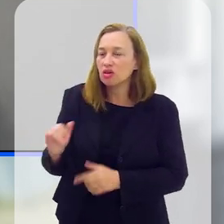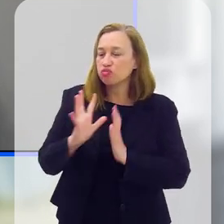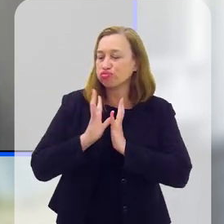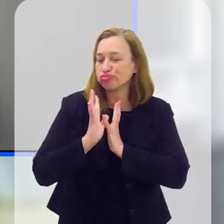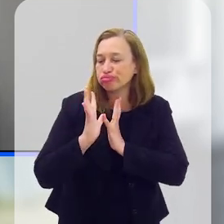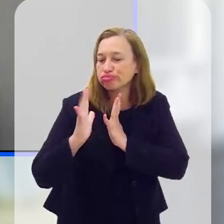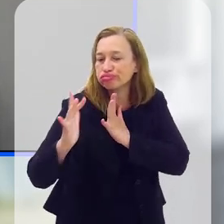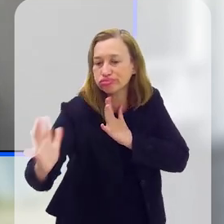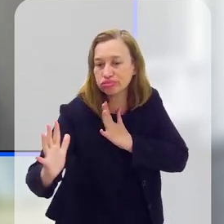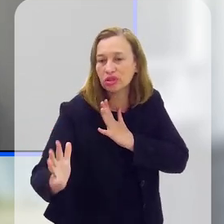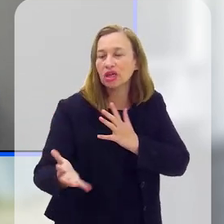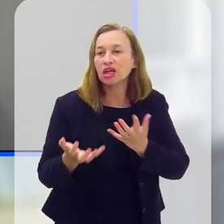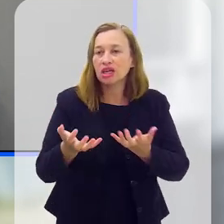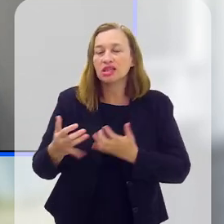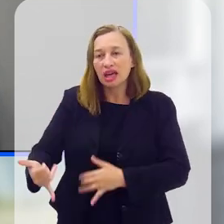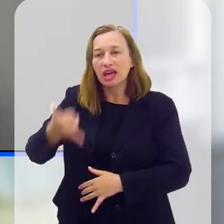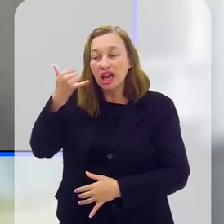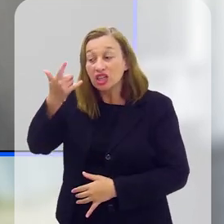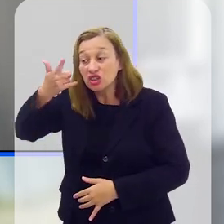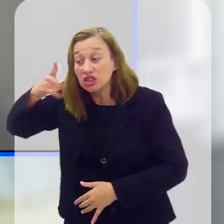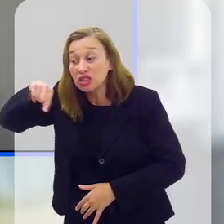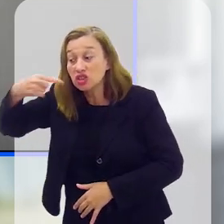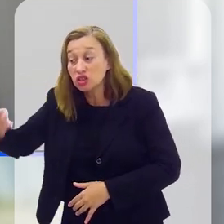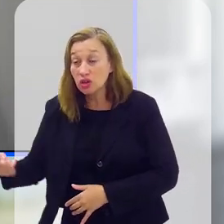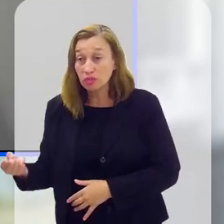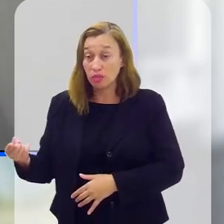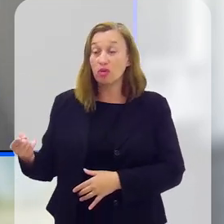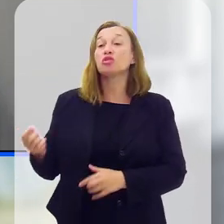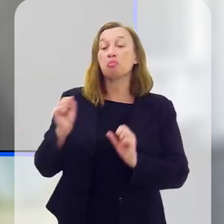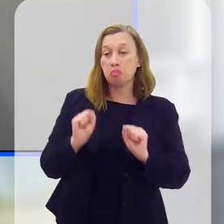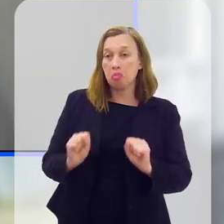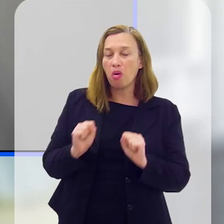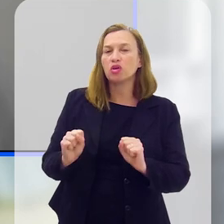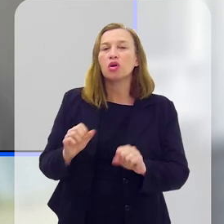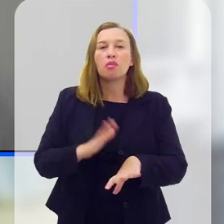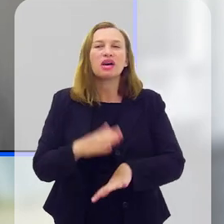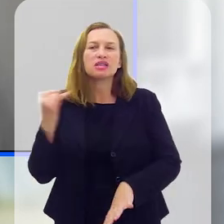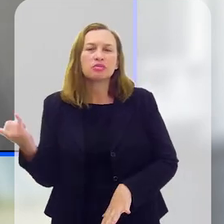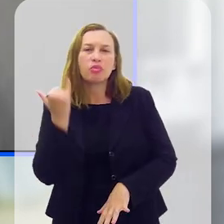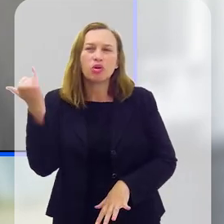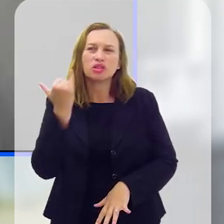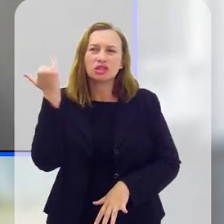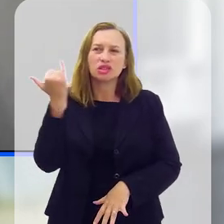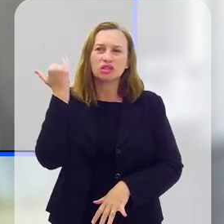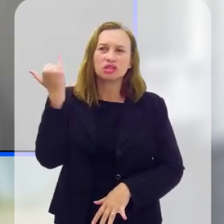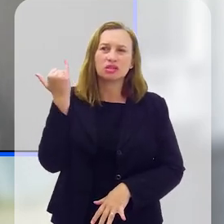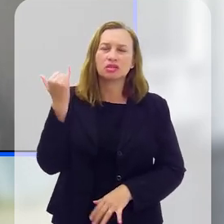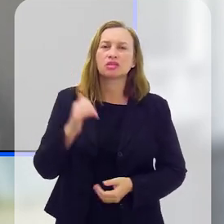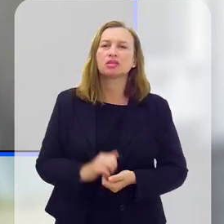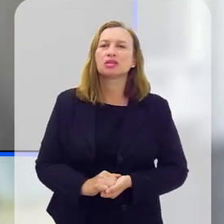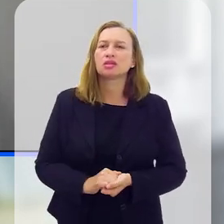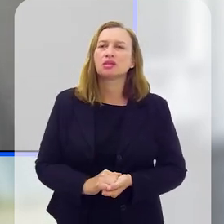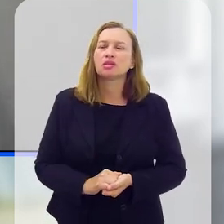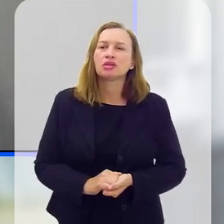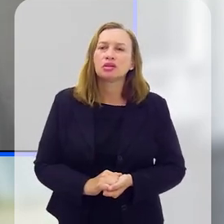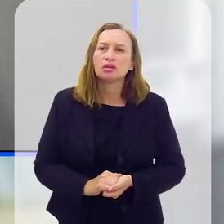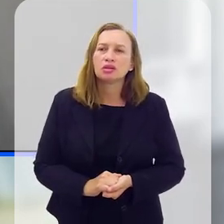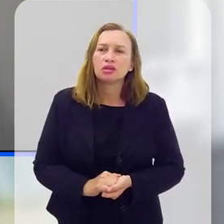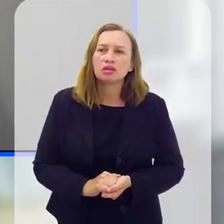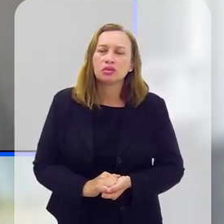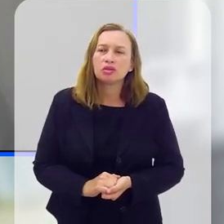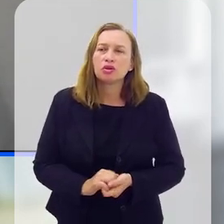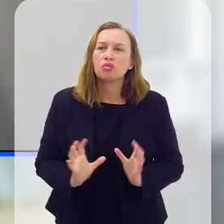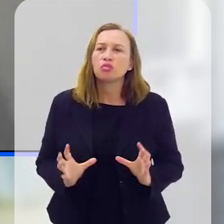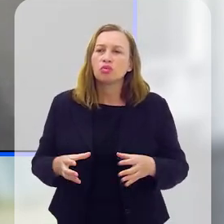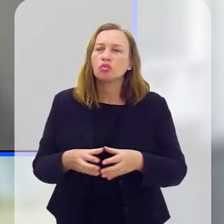tiver muita fila, e ela quiser ligar depois, ela pode ligar depois. O mais importante é que, enquanto uma